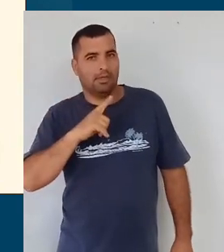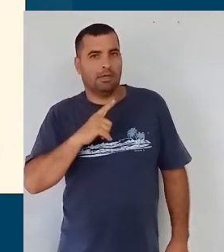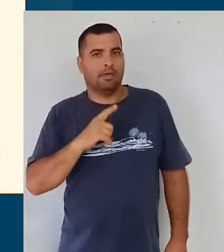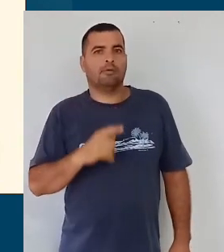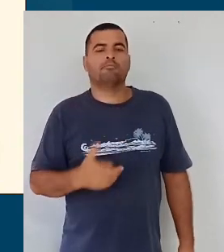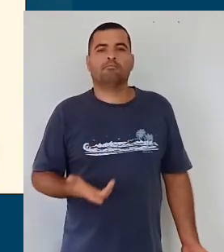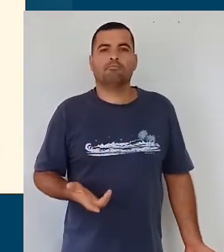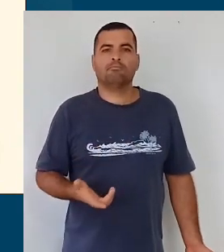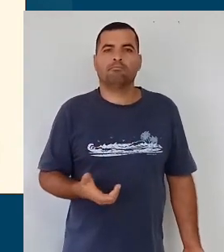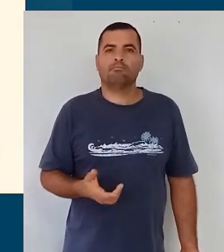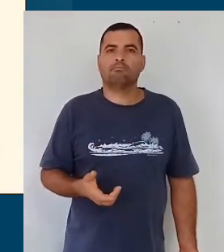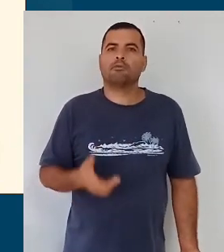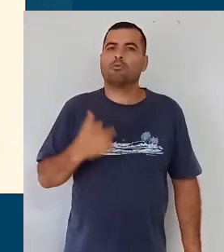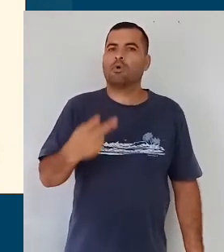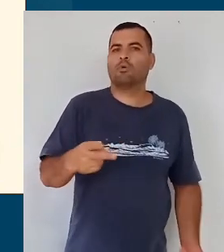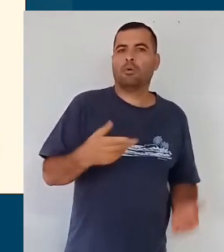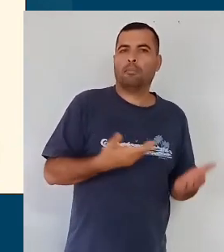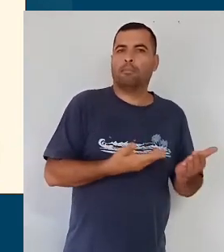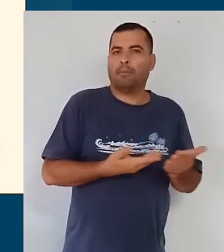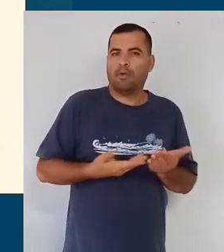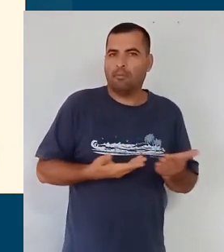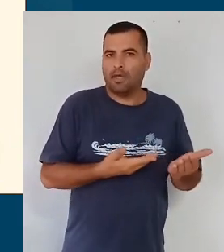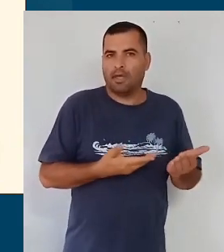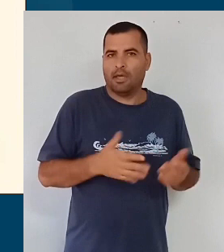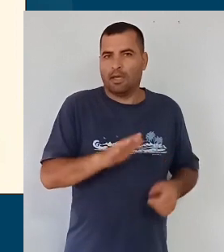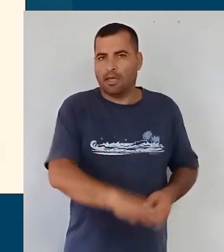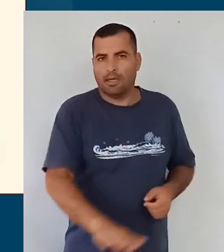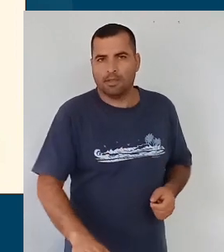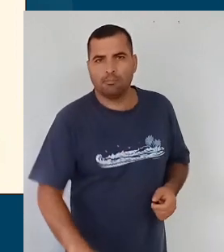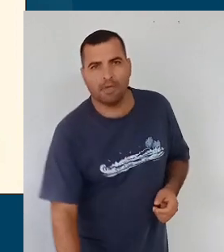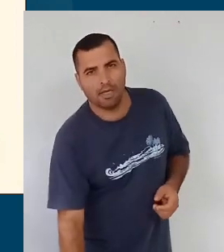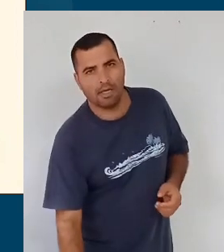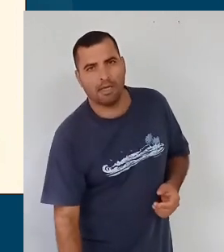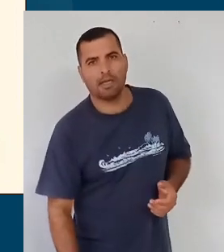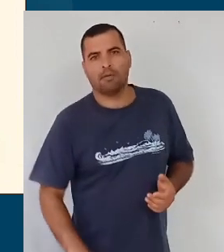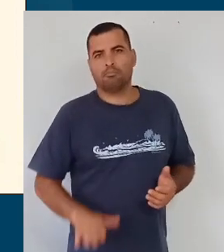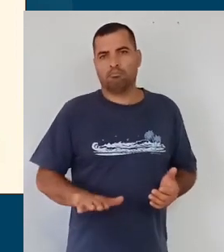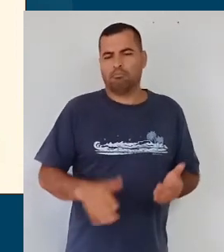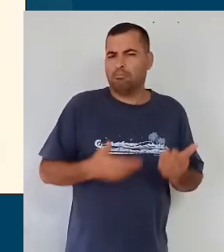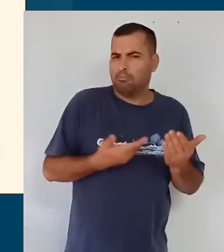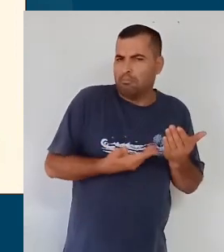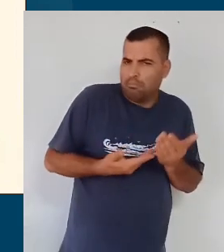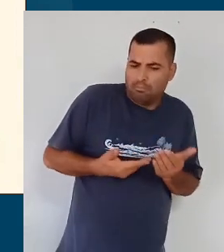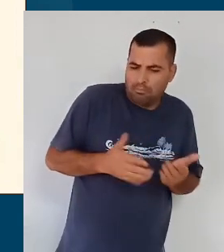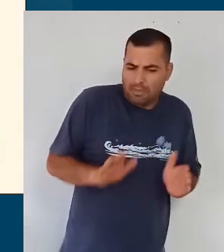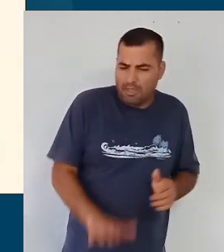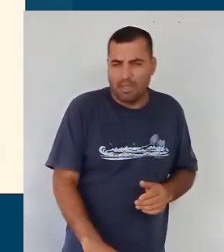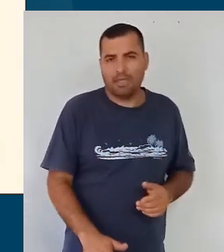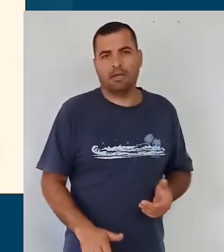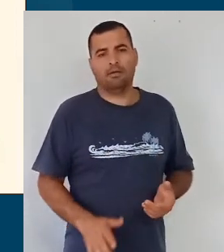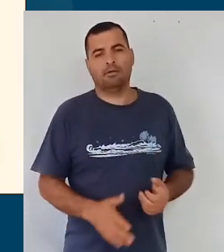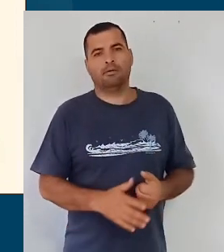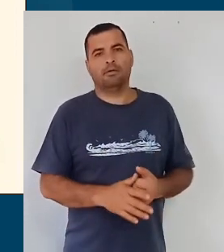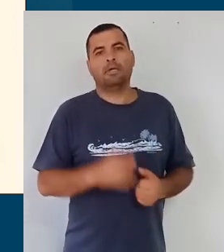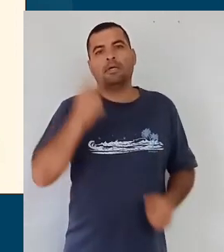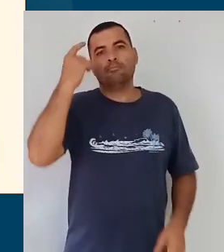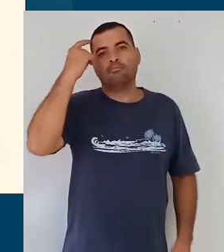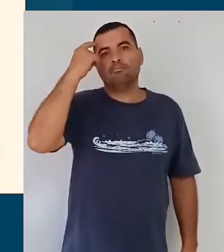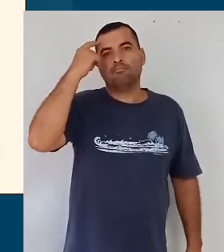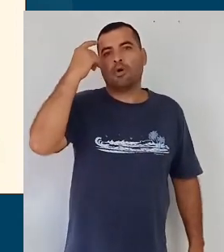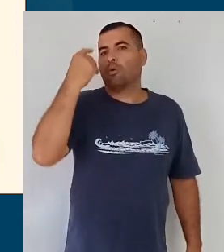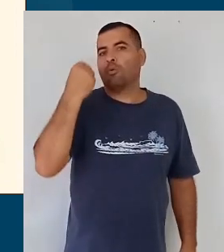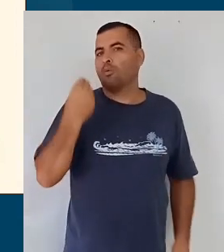determinação de bebês, crianças bem pequenas e crianças pequenas. e pensar como